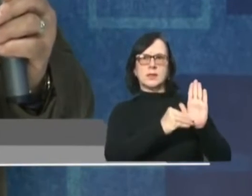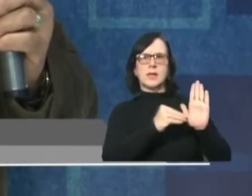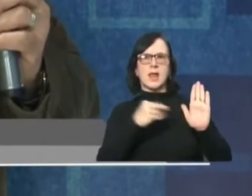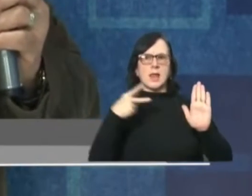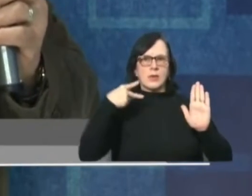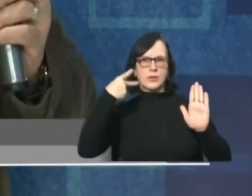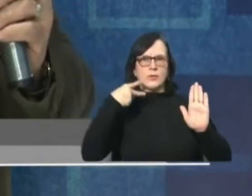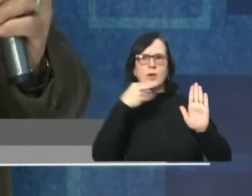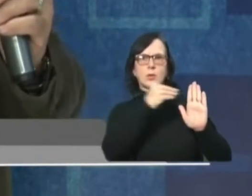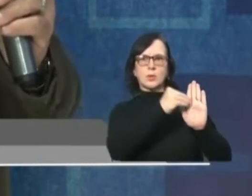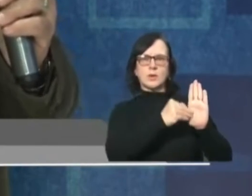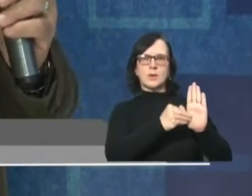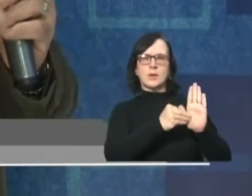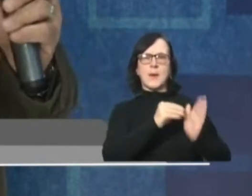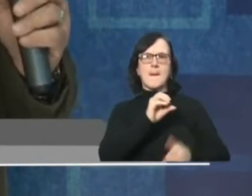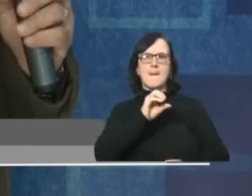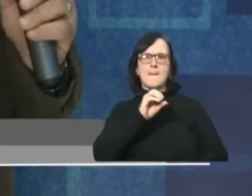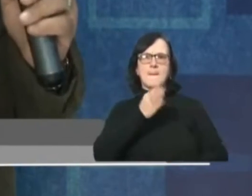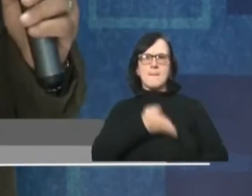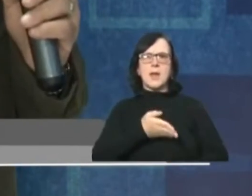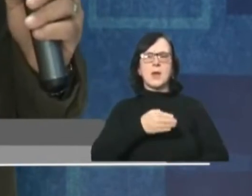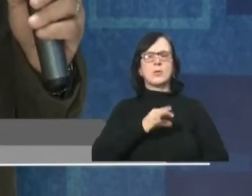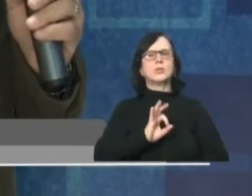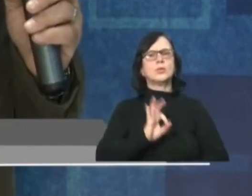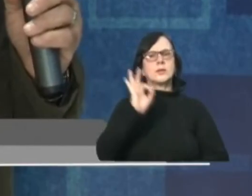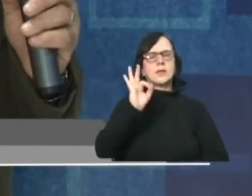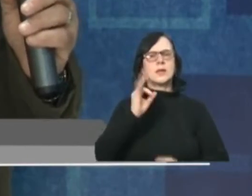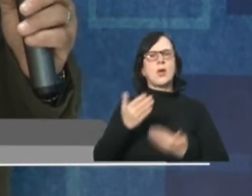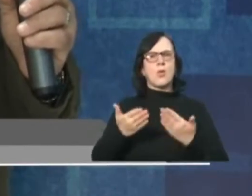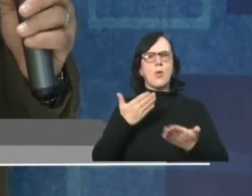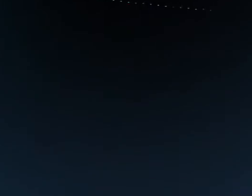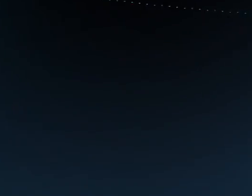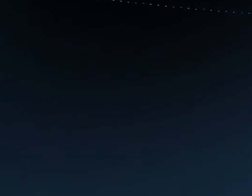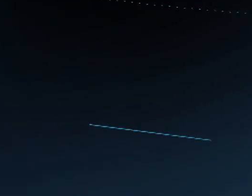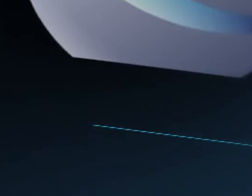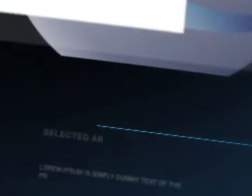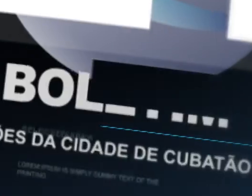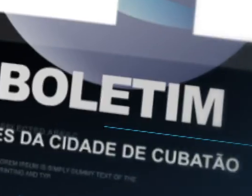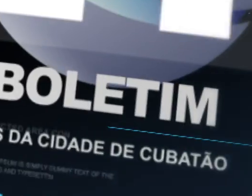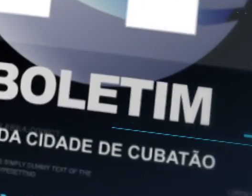e 0,5% para qualquer emergência que possa surgir.